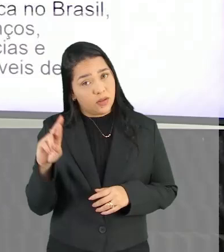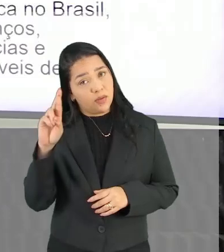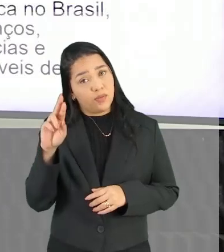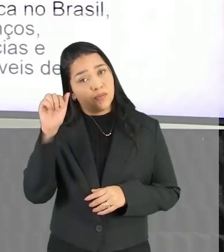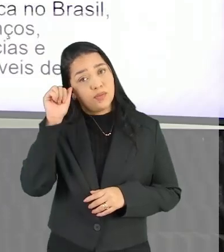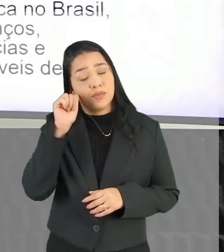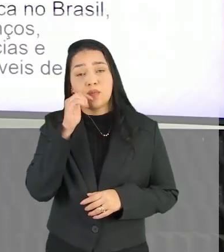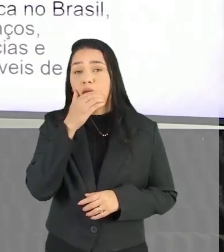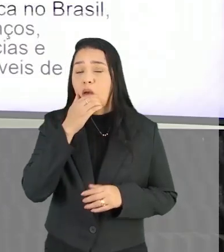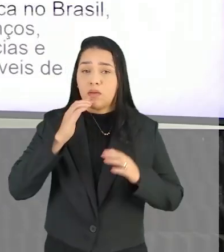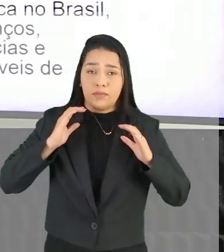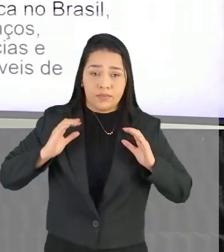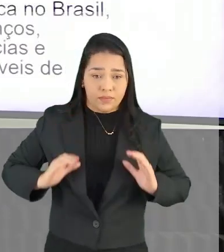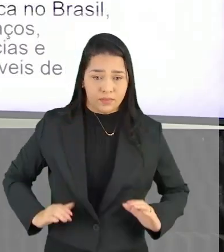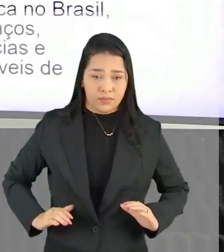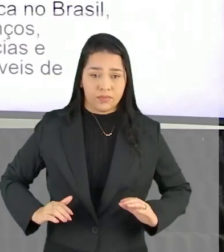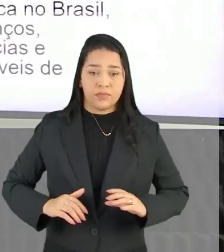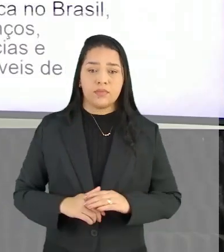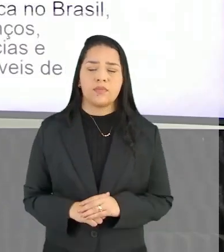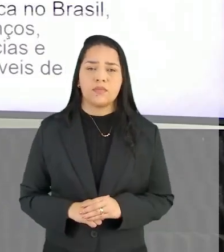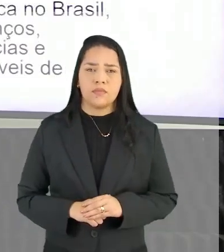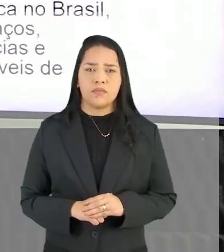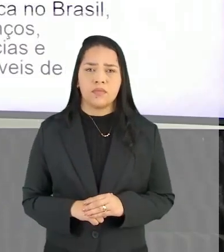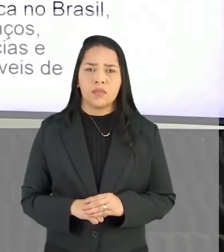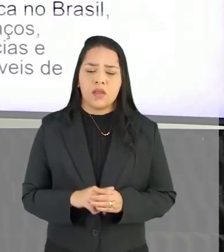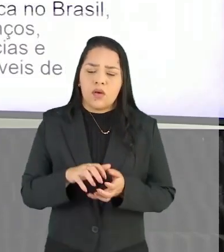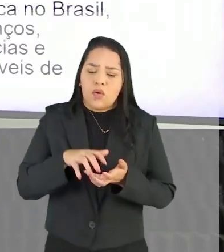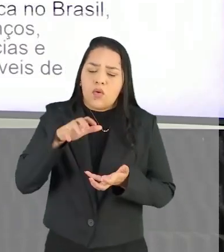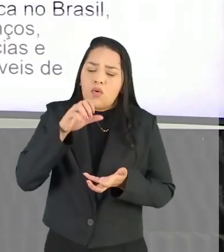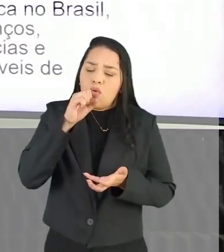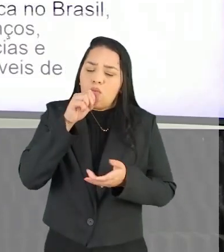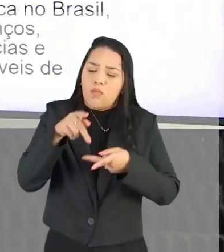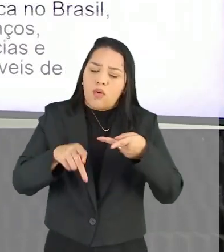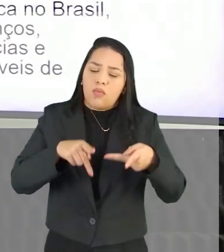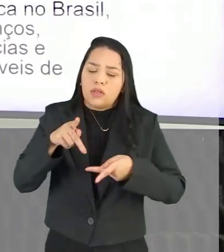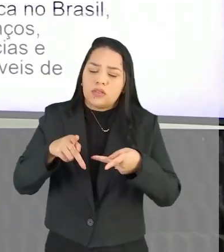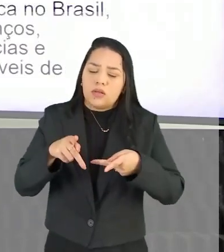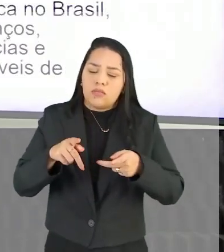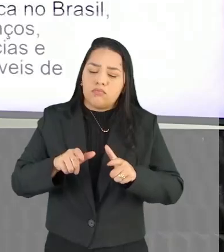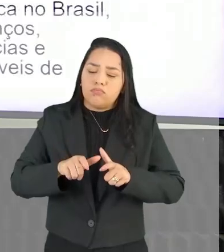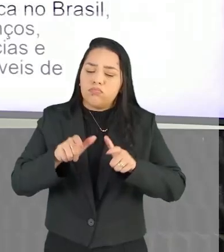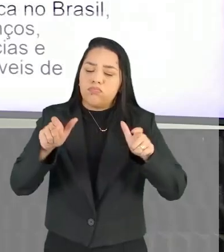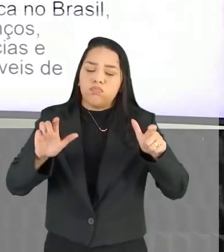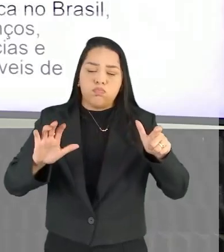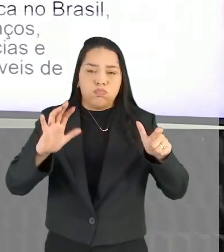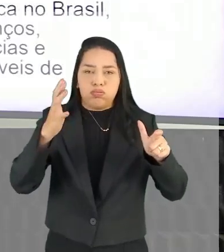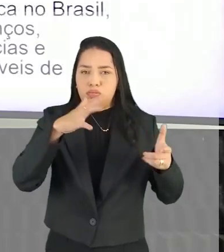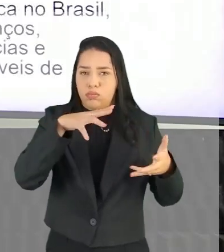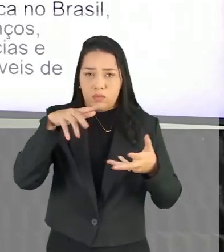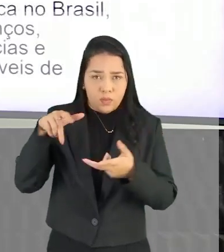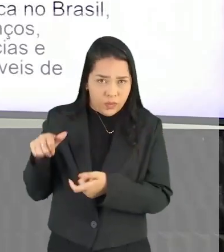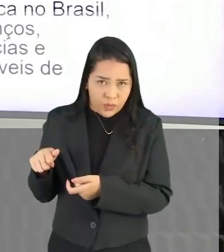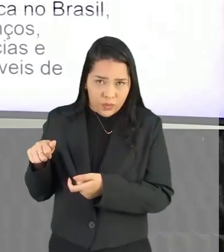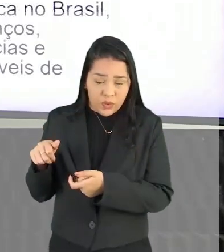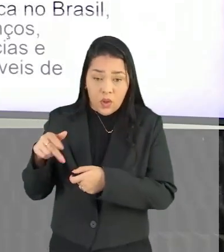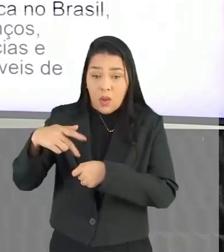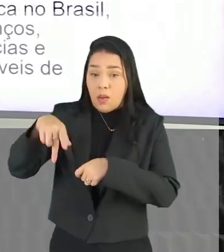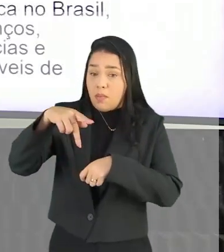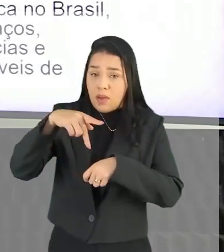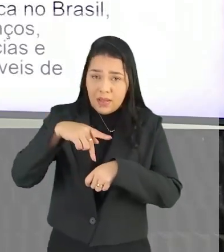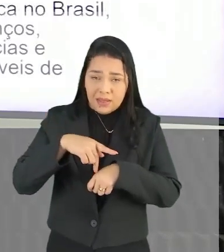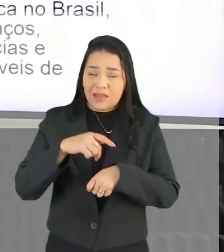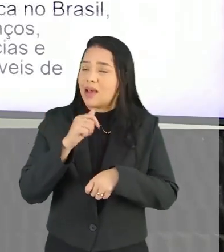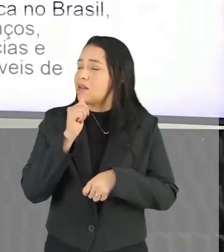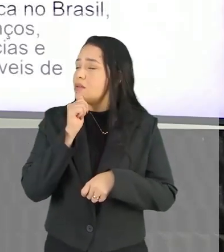cidadantes O envelhecimento populacional É um fenômeno mundial Infelizmente Nosso país ainda não